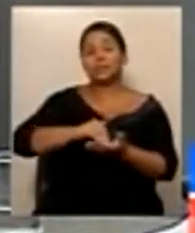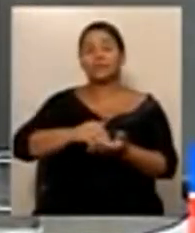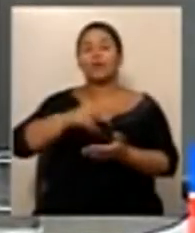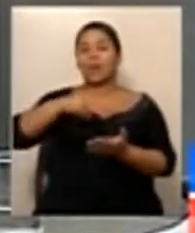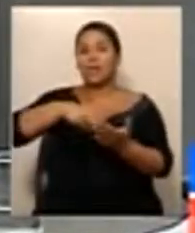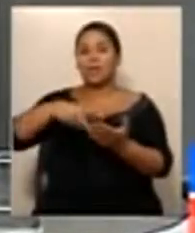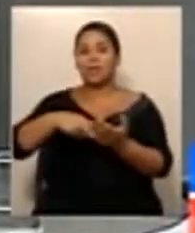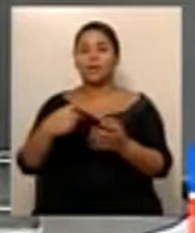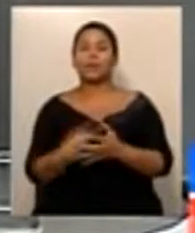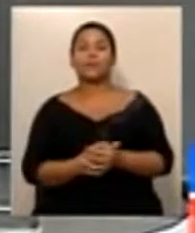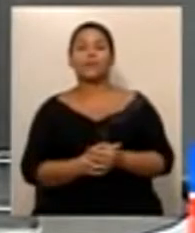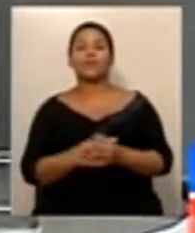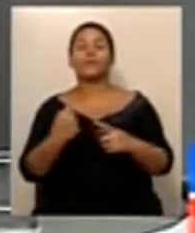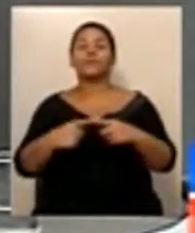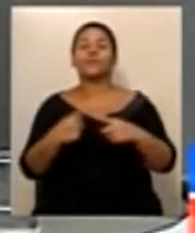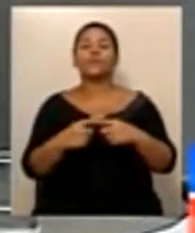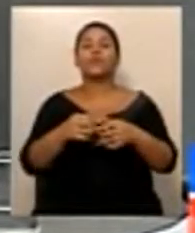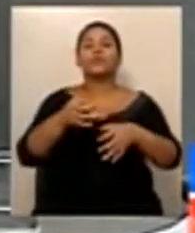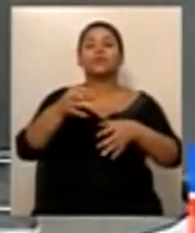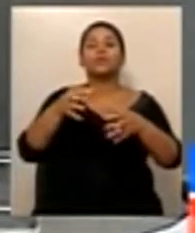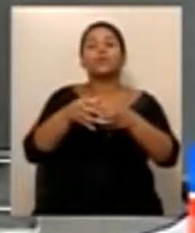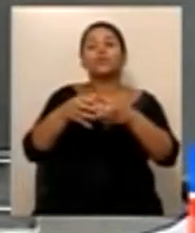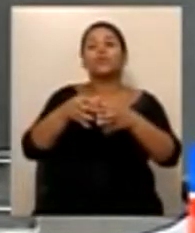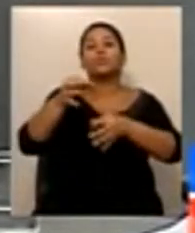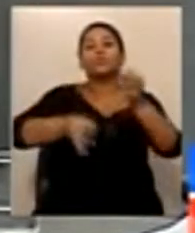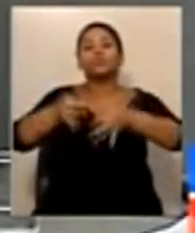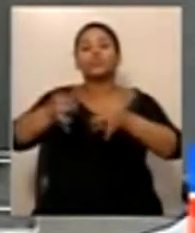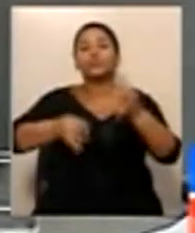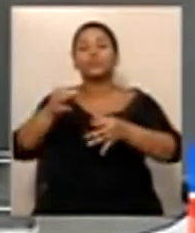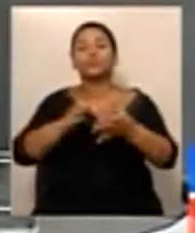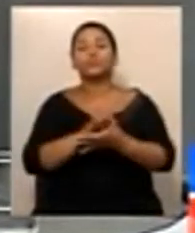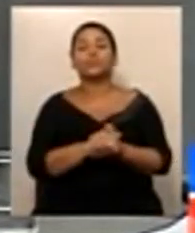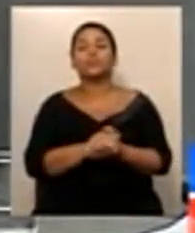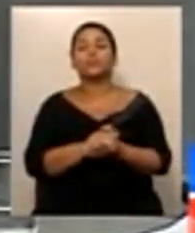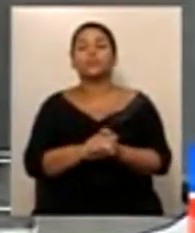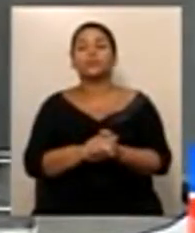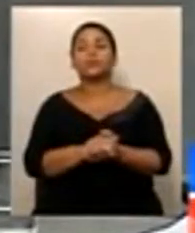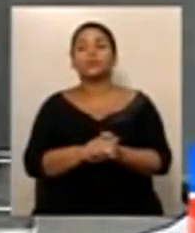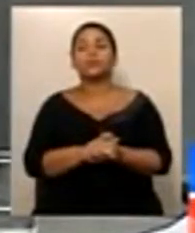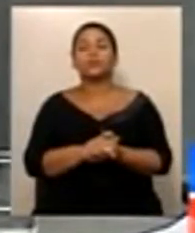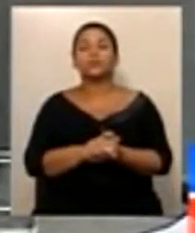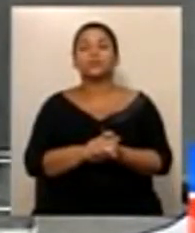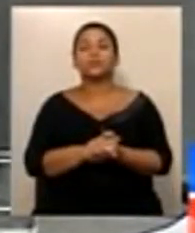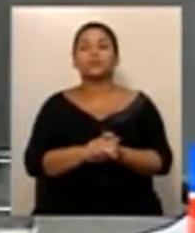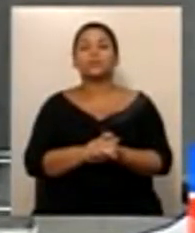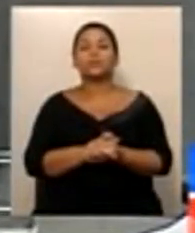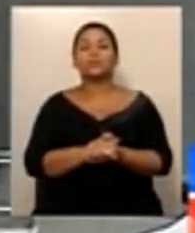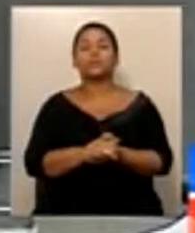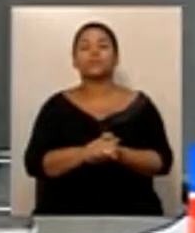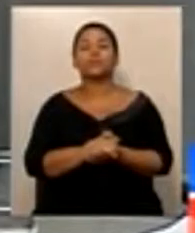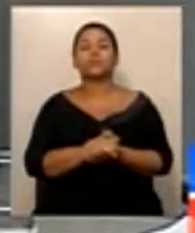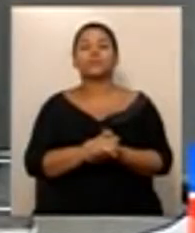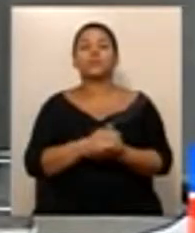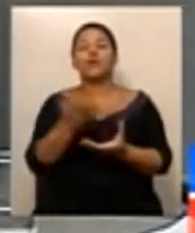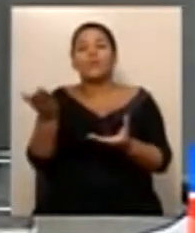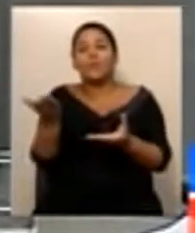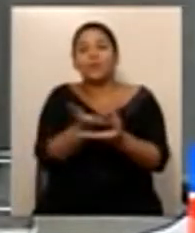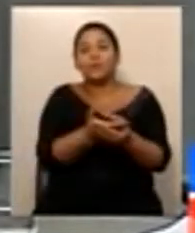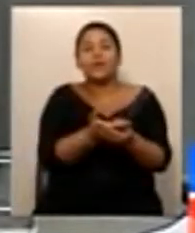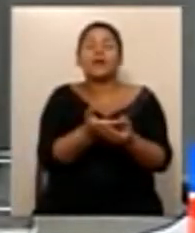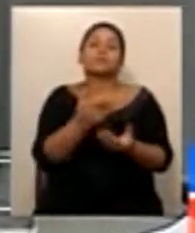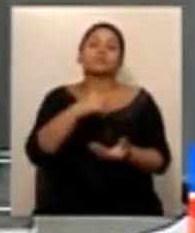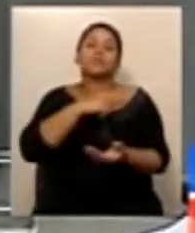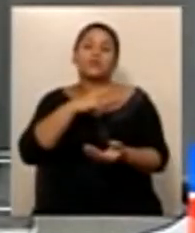barra 13, da 2ª Comissão de Constituição e Justiça, relator, deputado Sérgio Toledo, sobre o processo 670, que